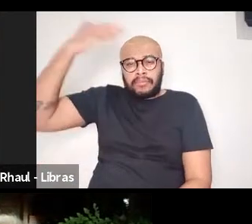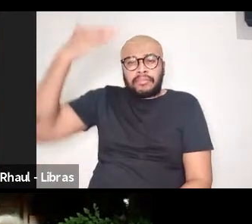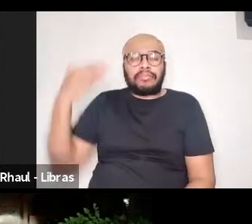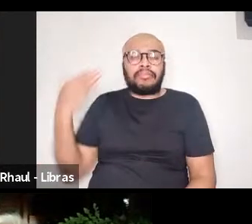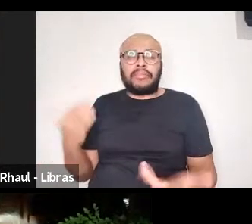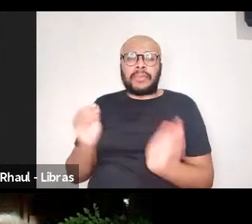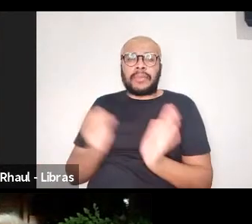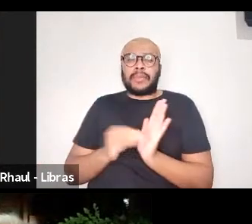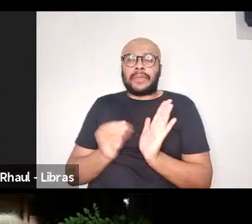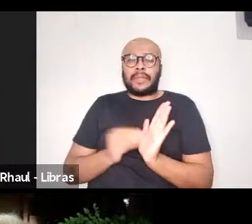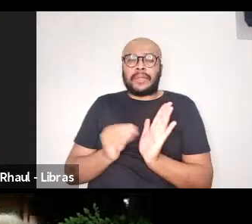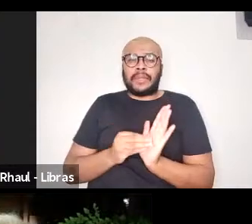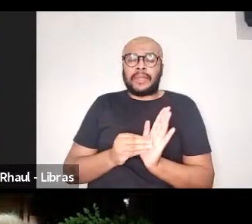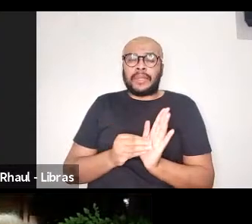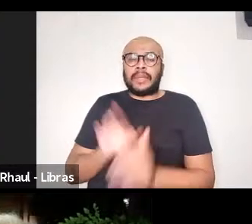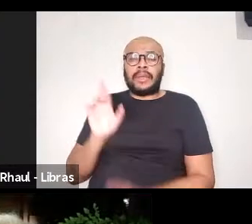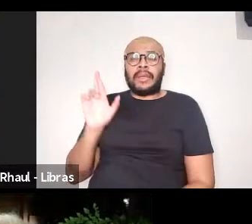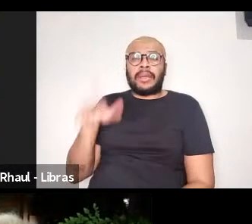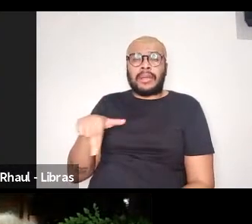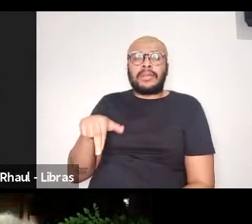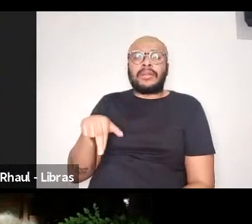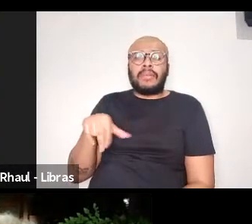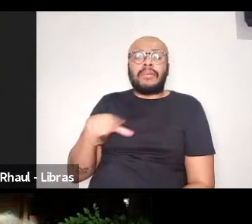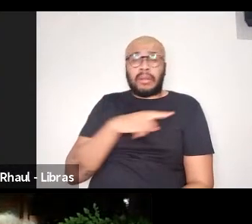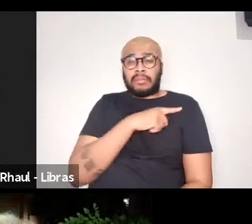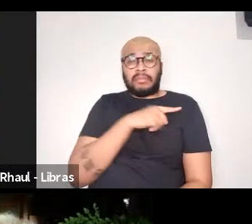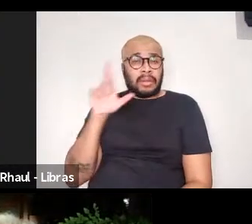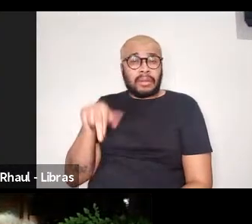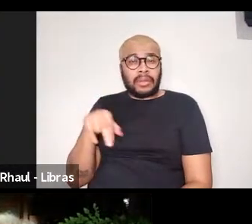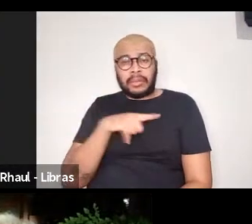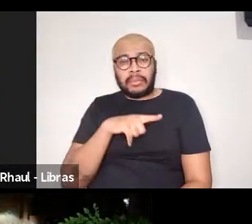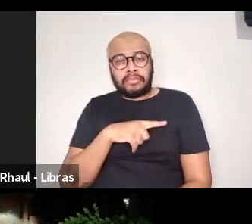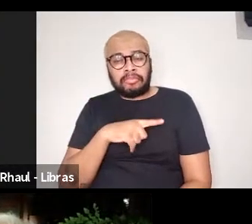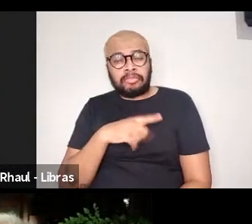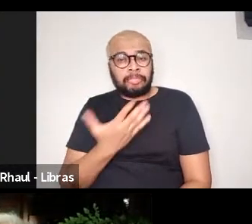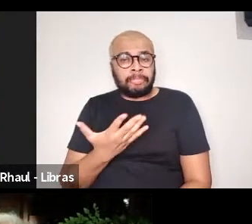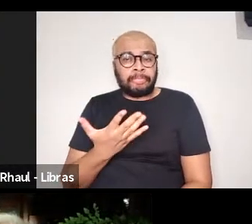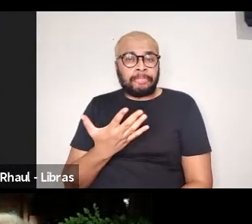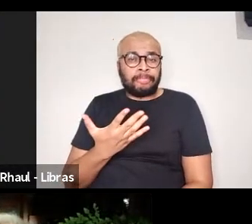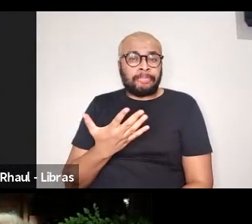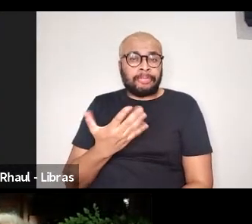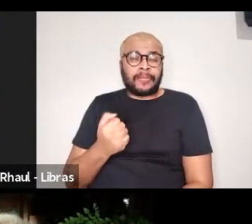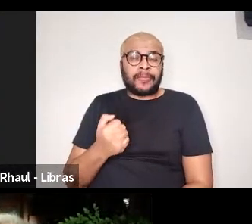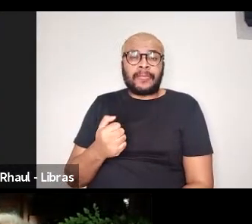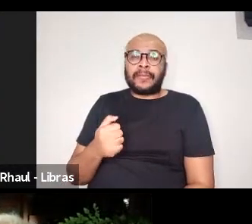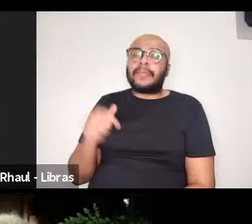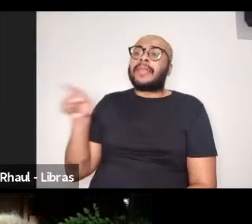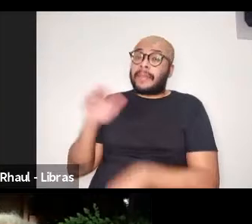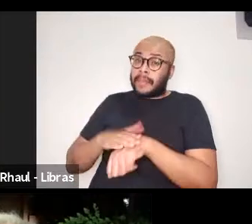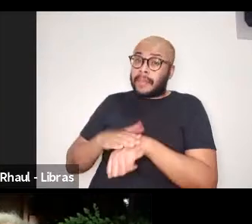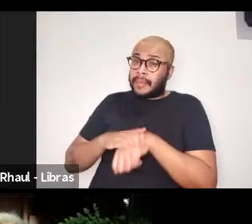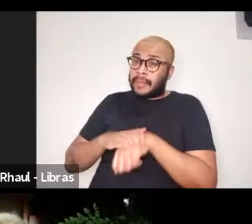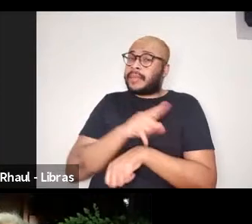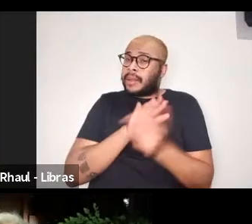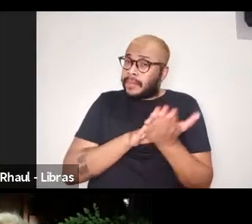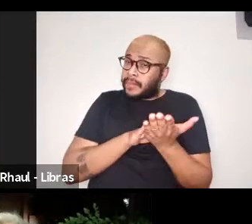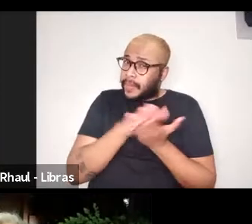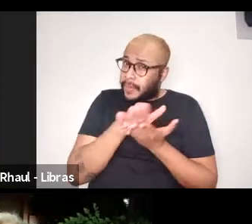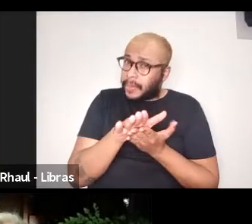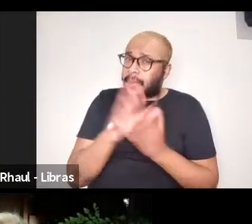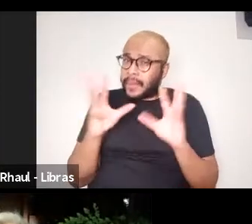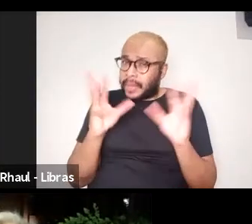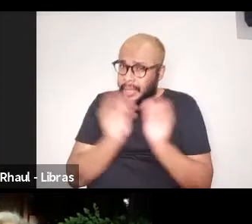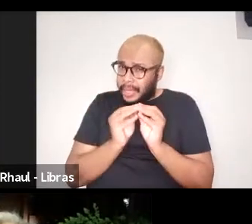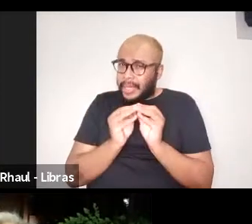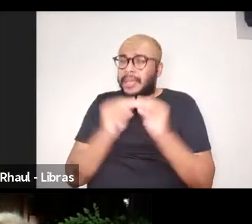Ela tinha razão, mas eu não havia percebido isso. E ela se tomou trabalho de publicar, essas coisas,